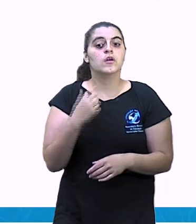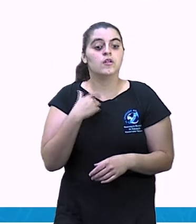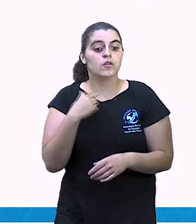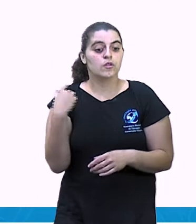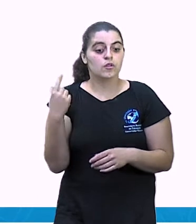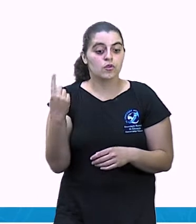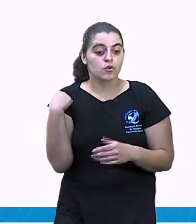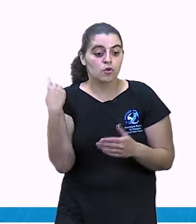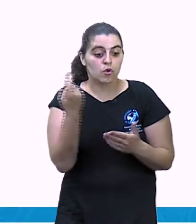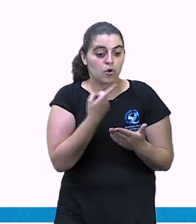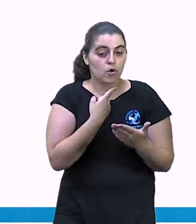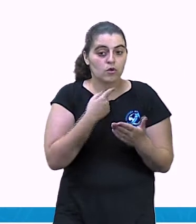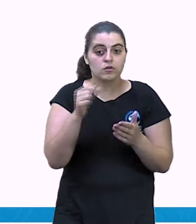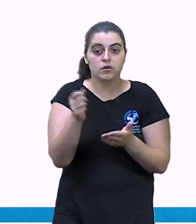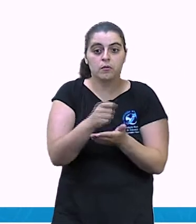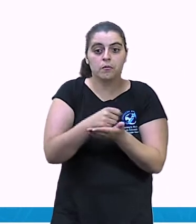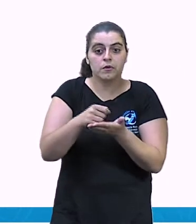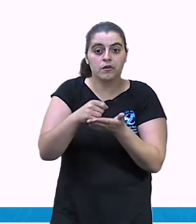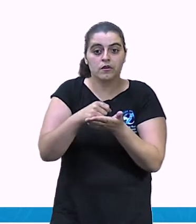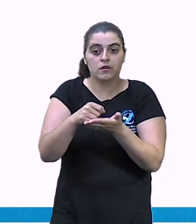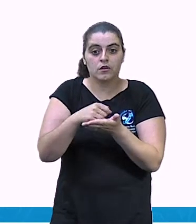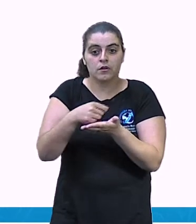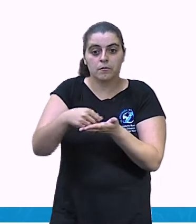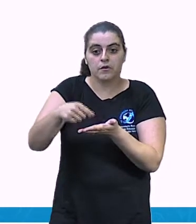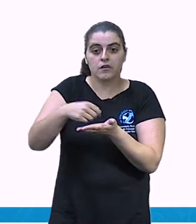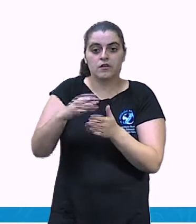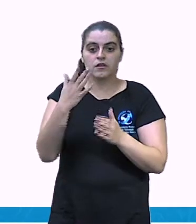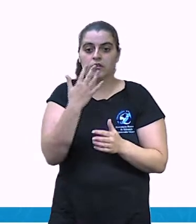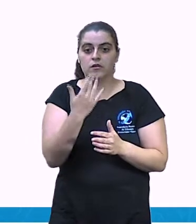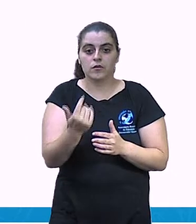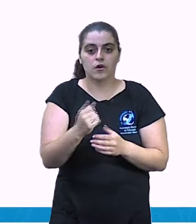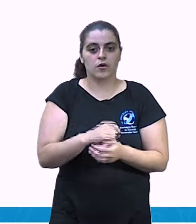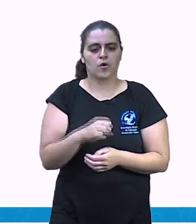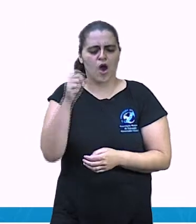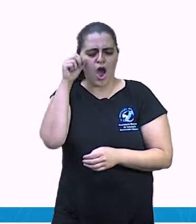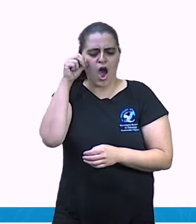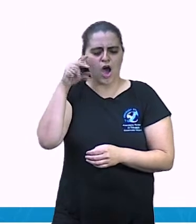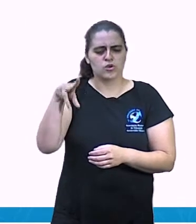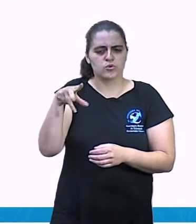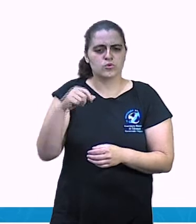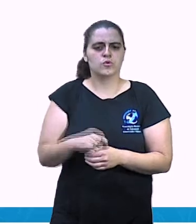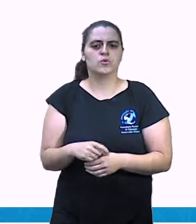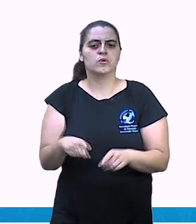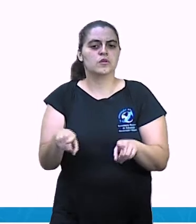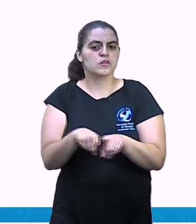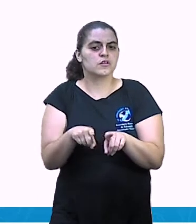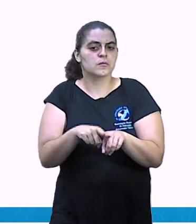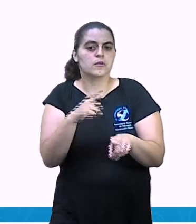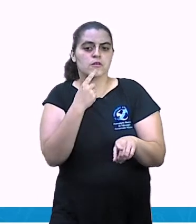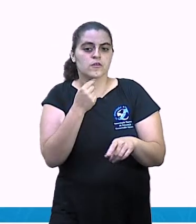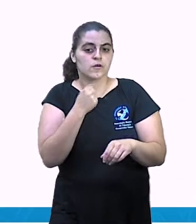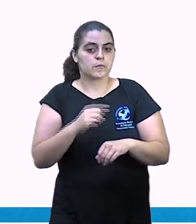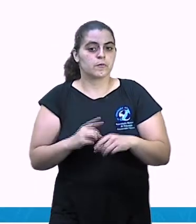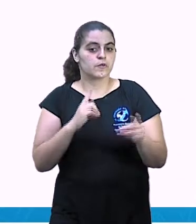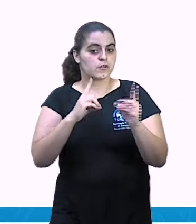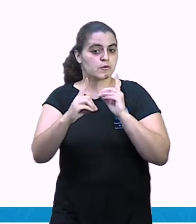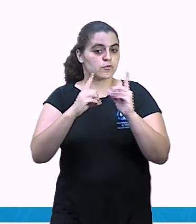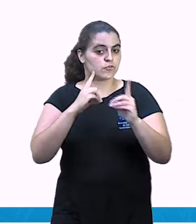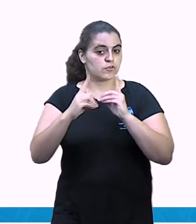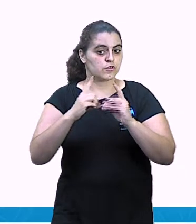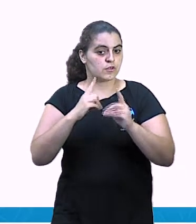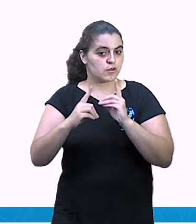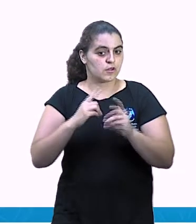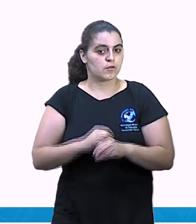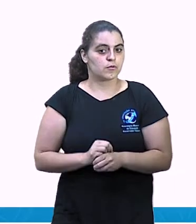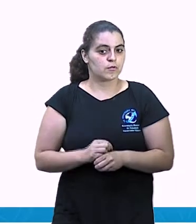pintamos de azul e de vermelho, porque aqui era o diálogo do sapo com os meninos.